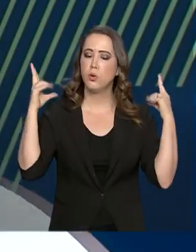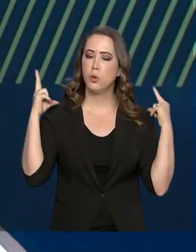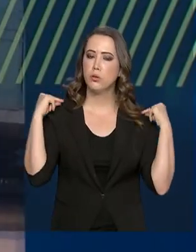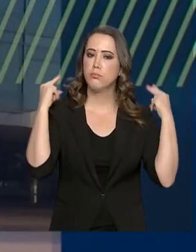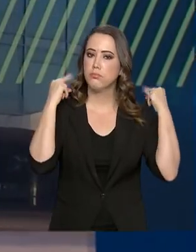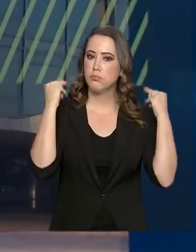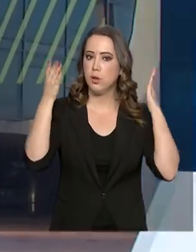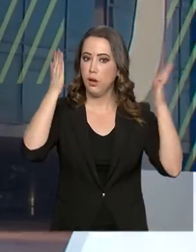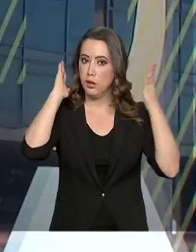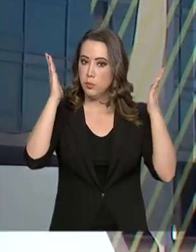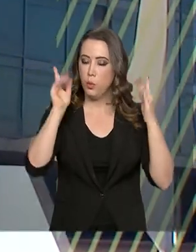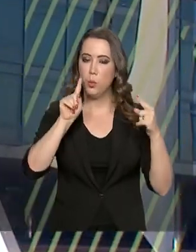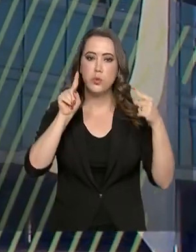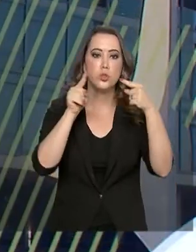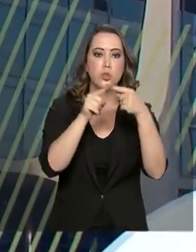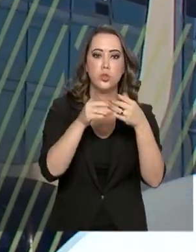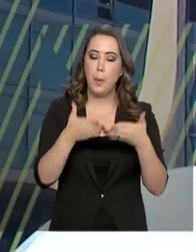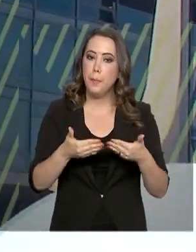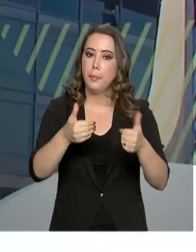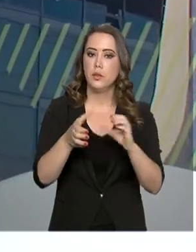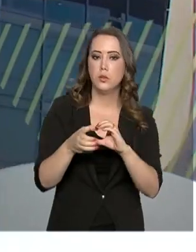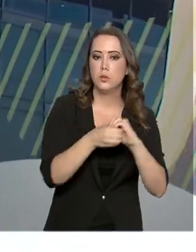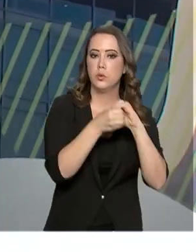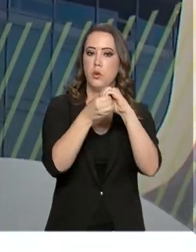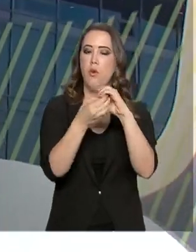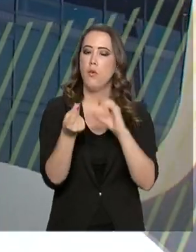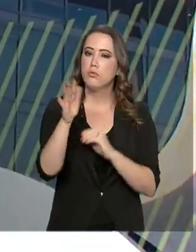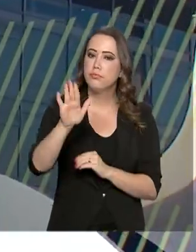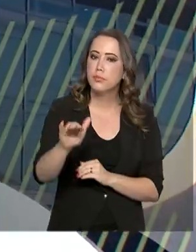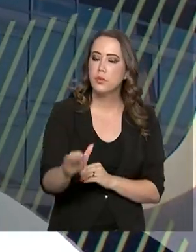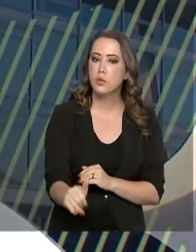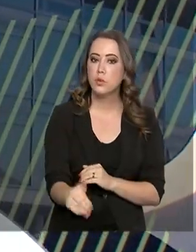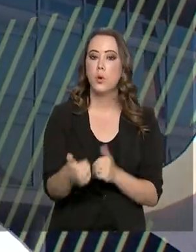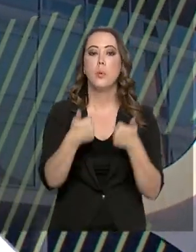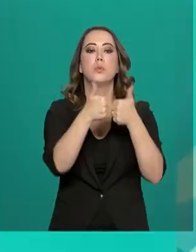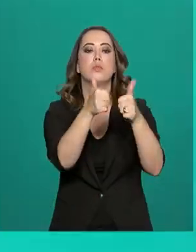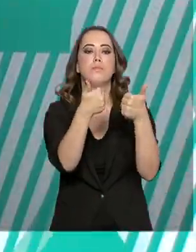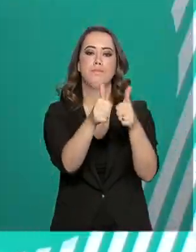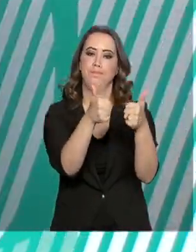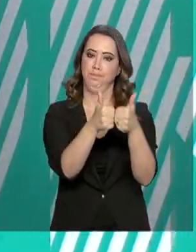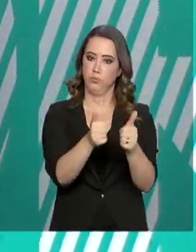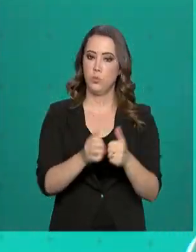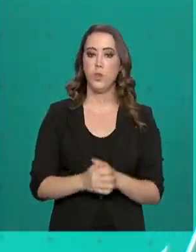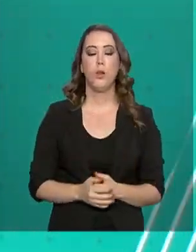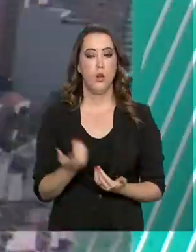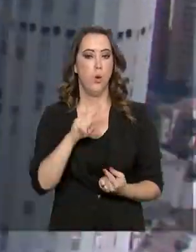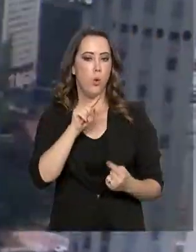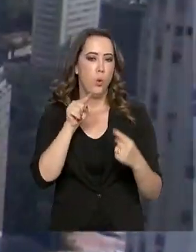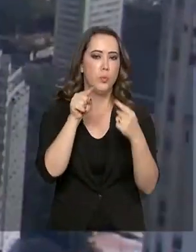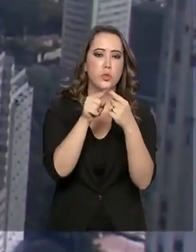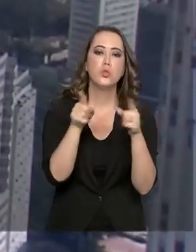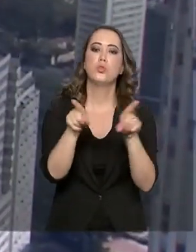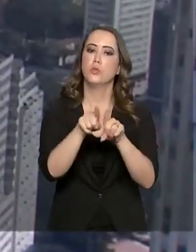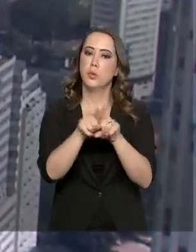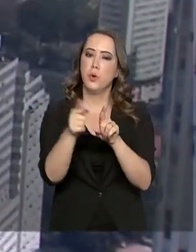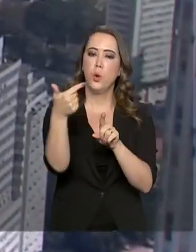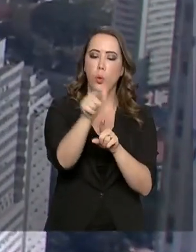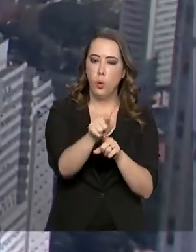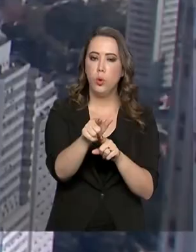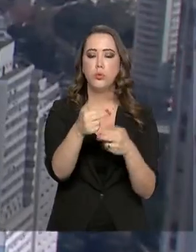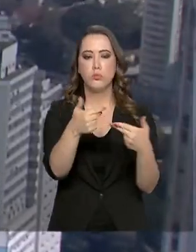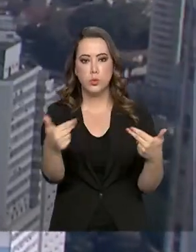fortalecer o cooperativismo e assim baratear os custos para os transportadores autônomos. A iniciativa prevê ainda outros